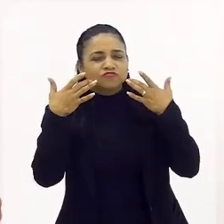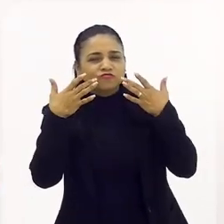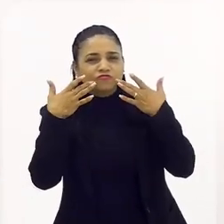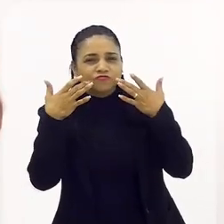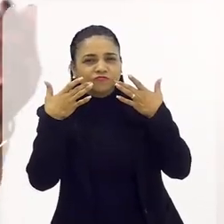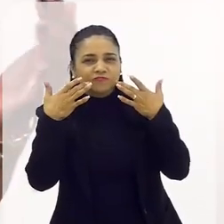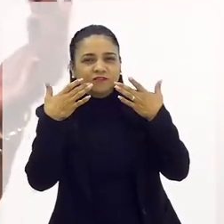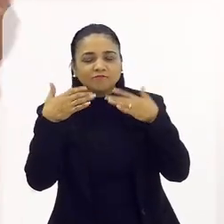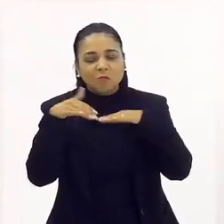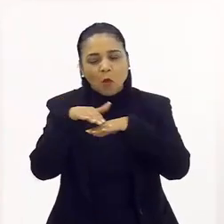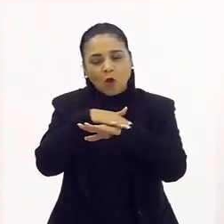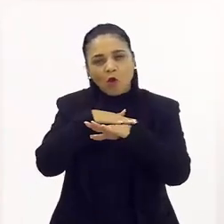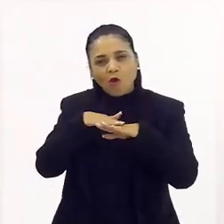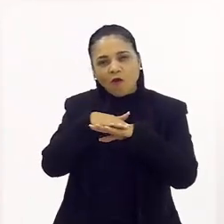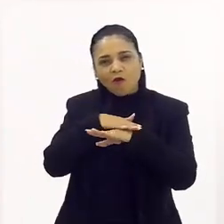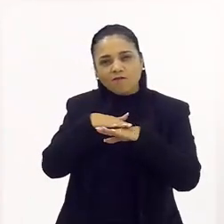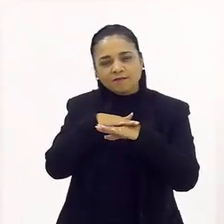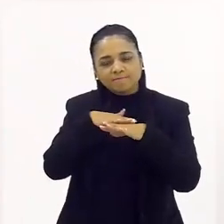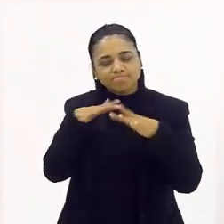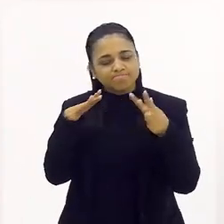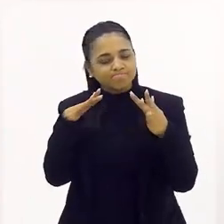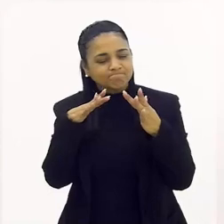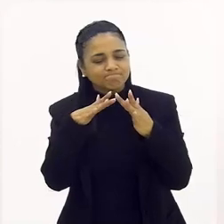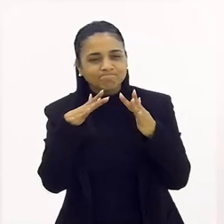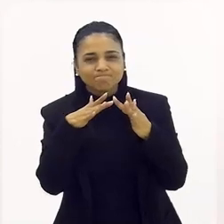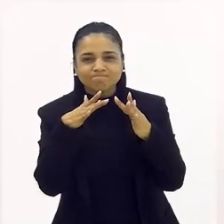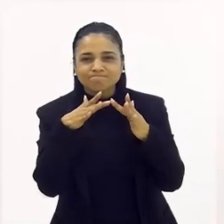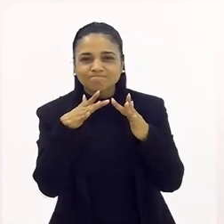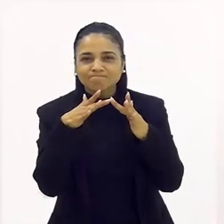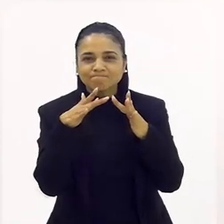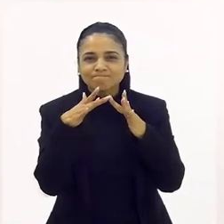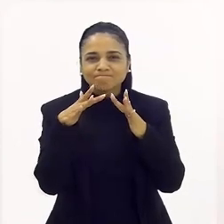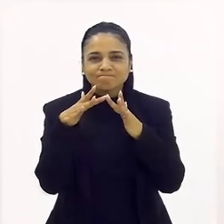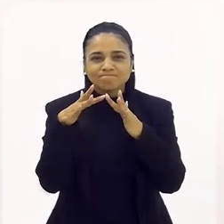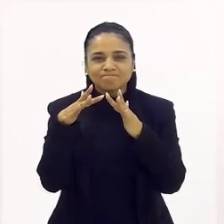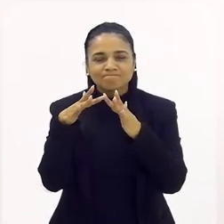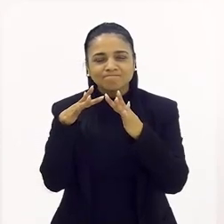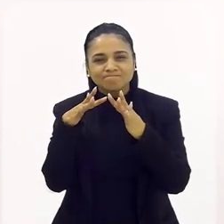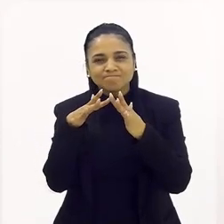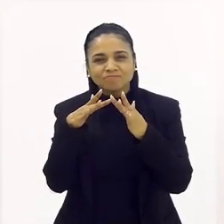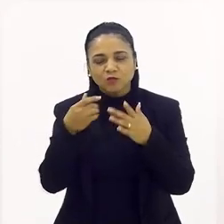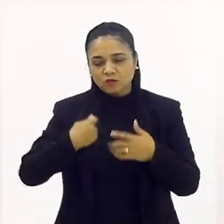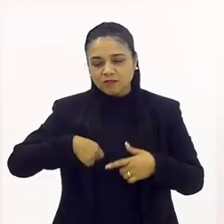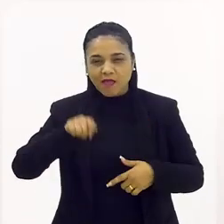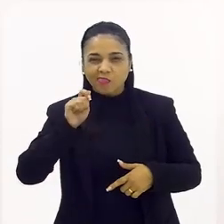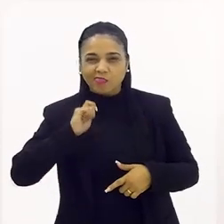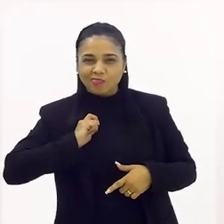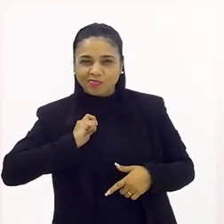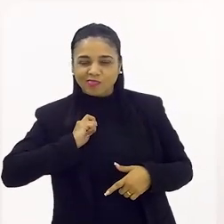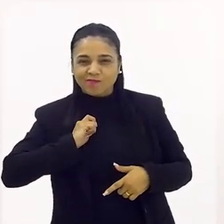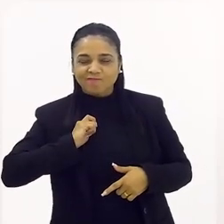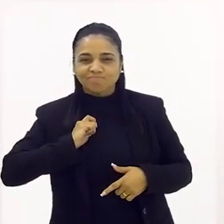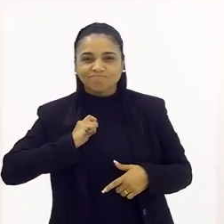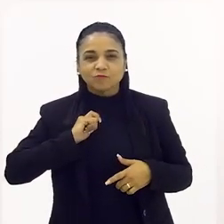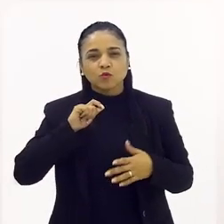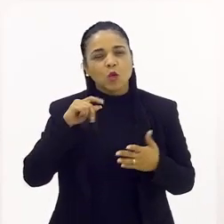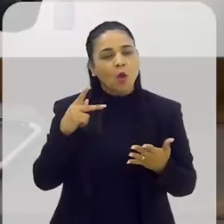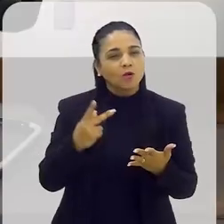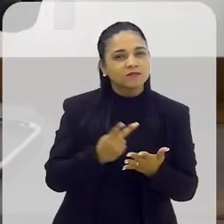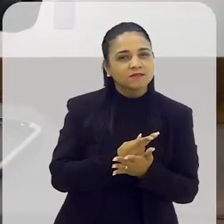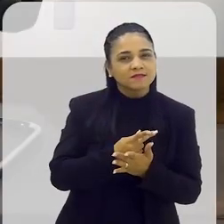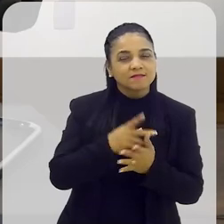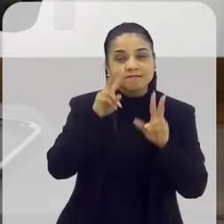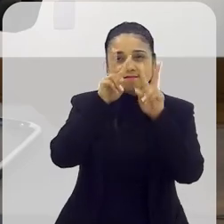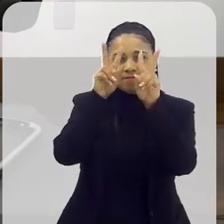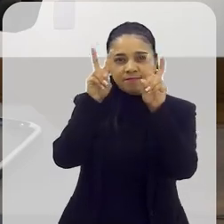isso que a gente estava conversando, essa proximidade com os atores, com o que está acontecendo.